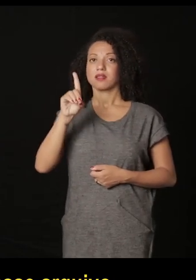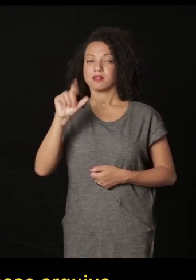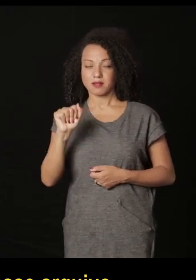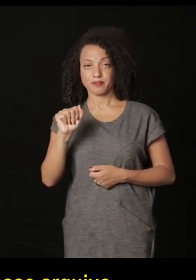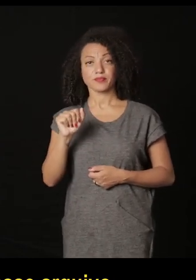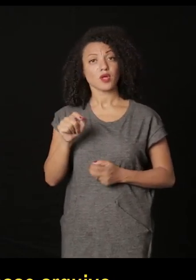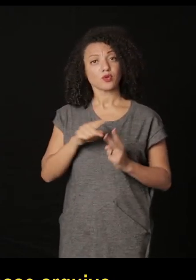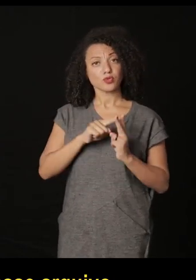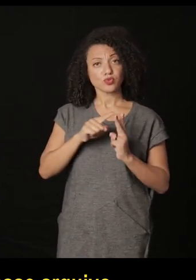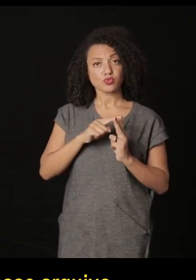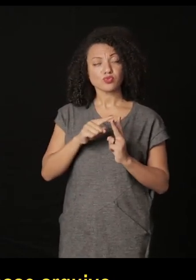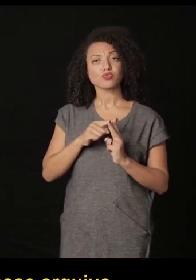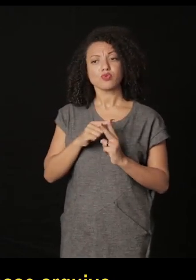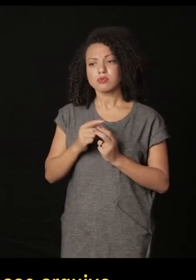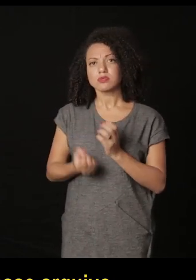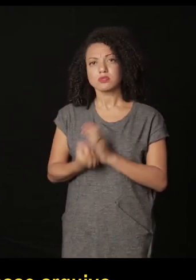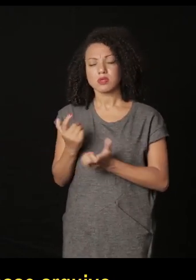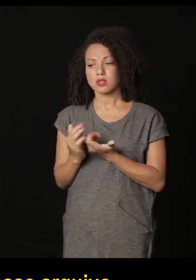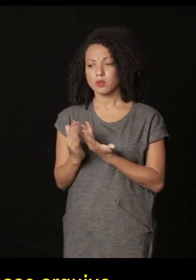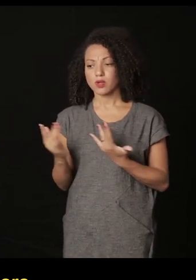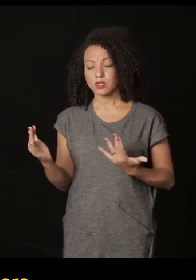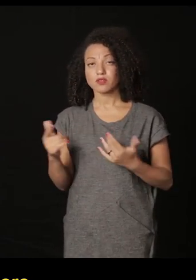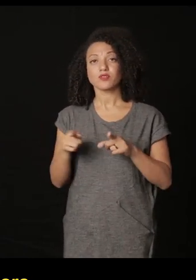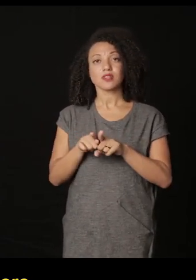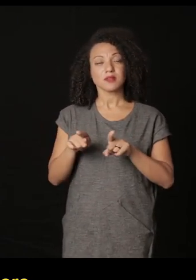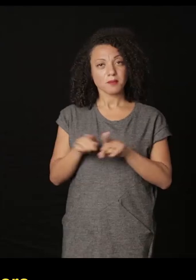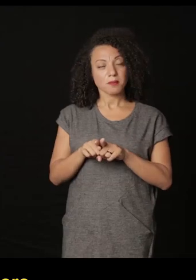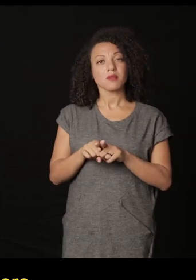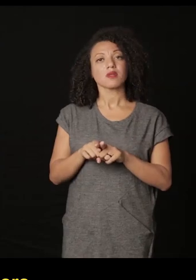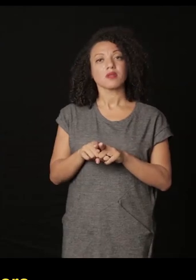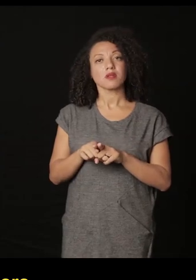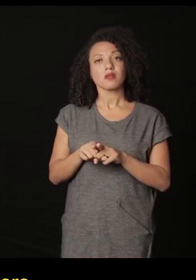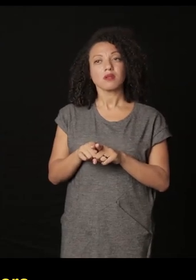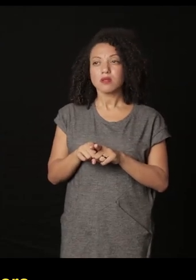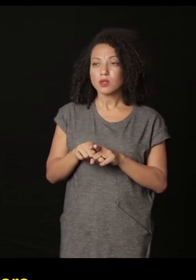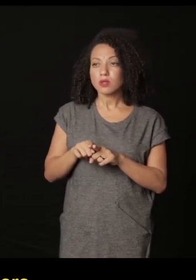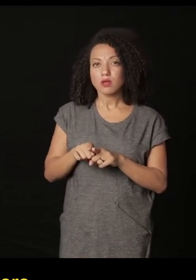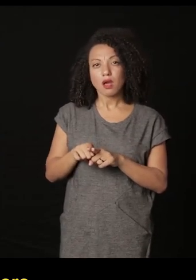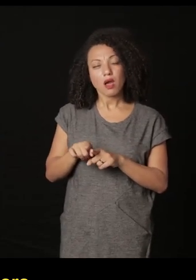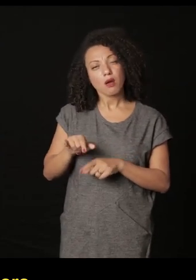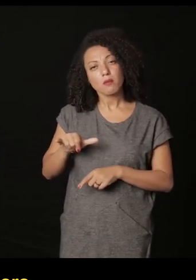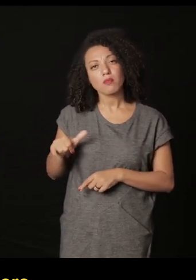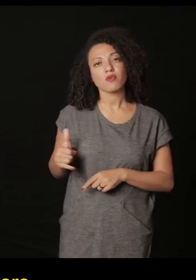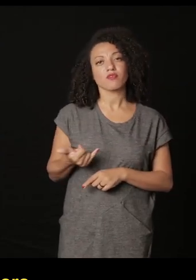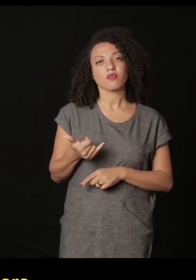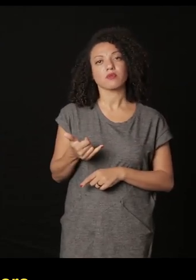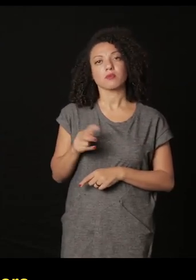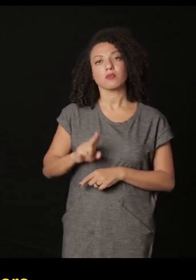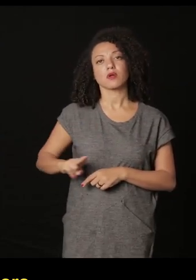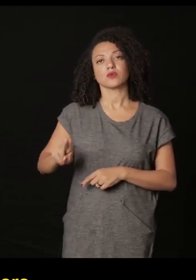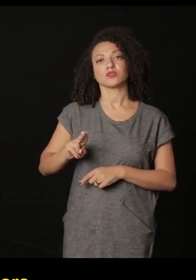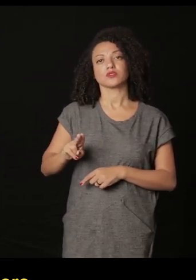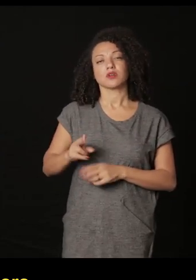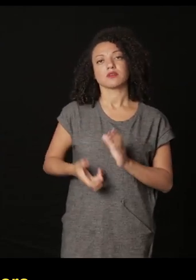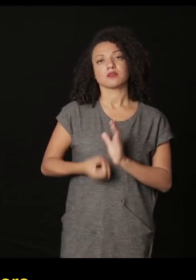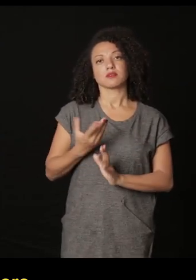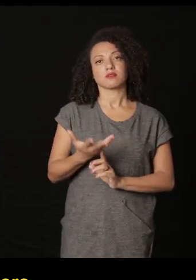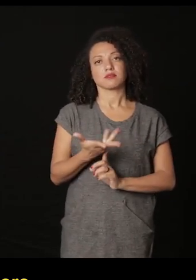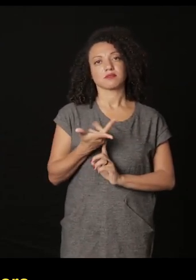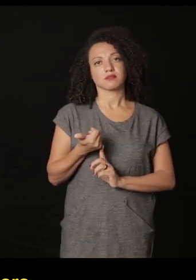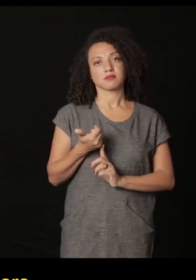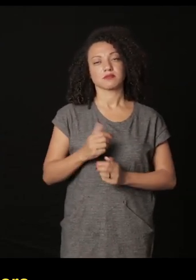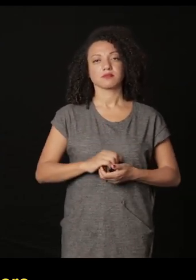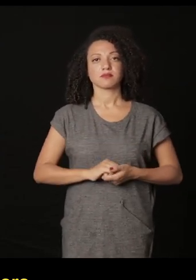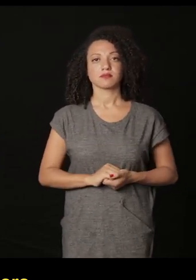constituir este arquivo e no mesmo momento se sirvem também deste arquivo para seus próprios trabalhos